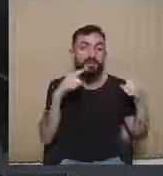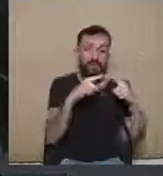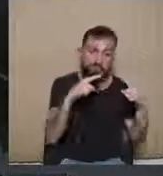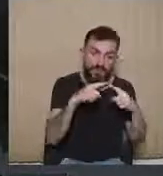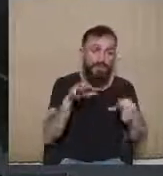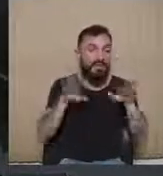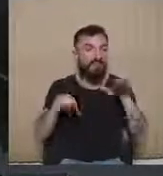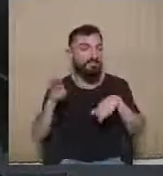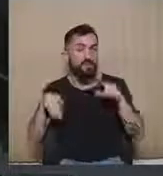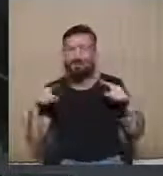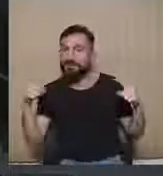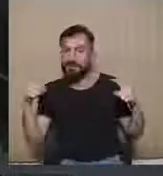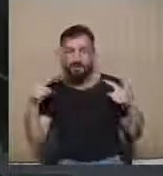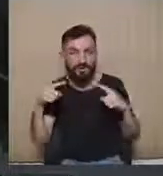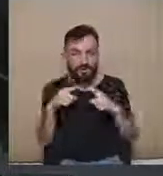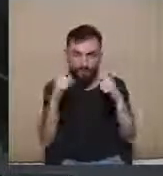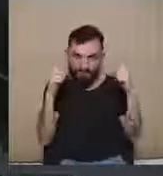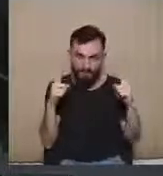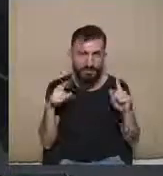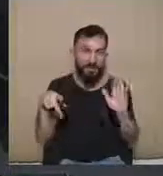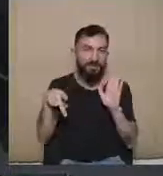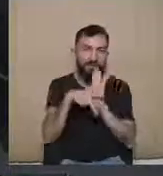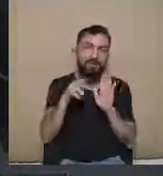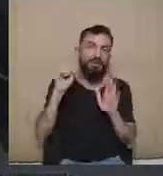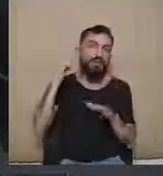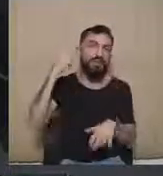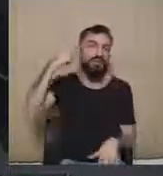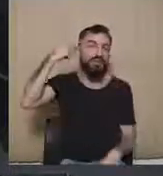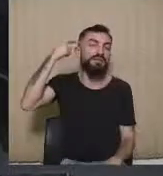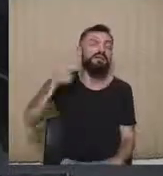princípio para as viragens jurisprudenciais?